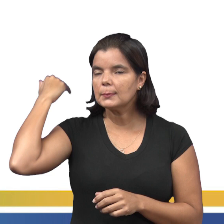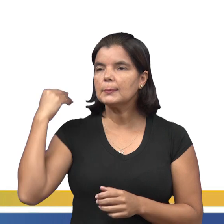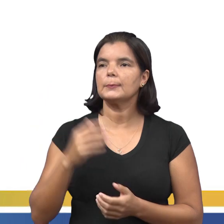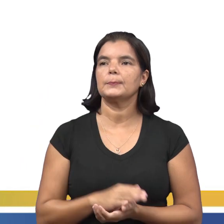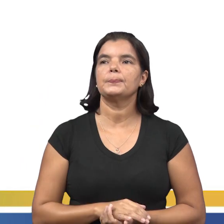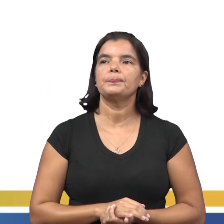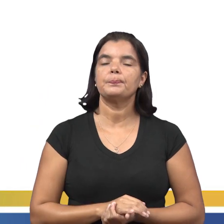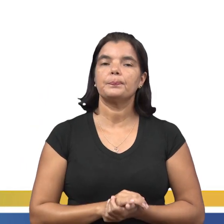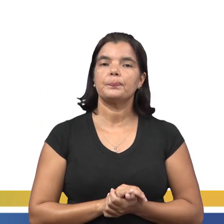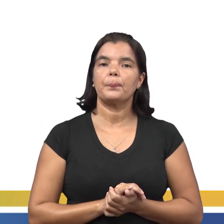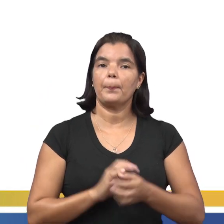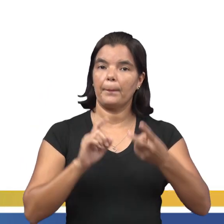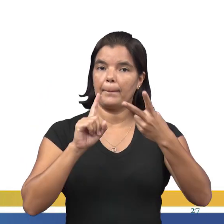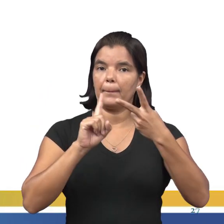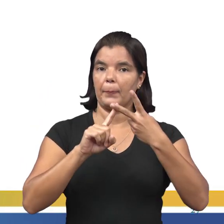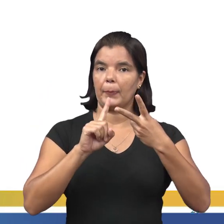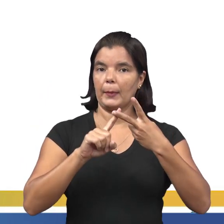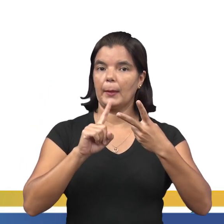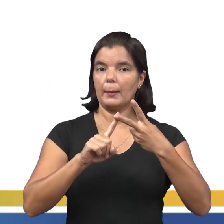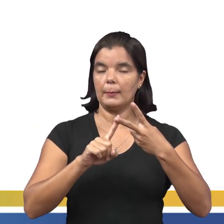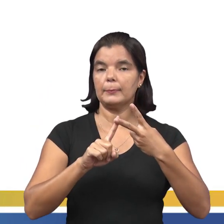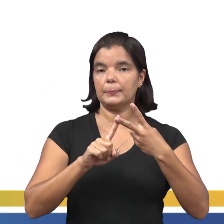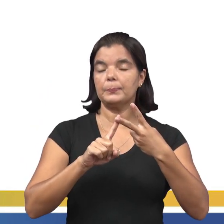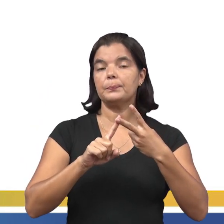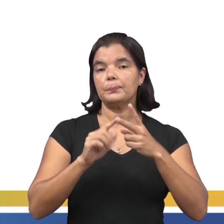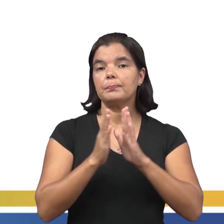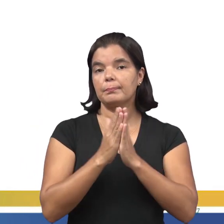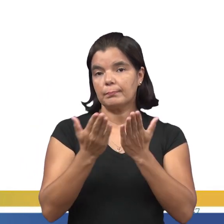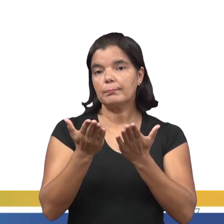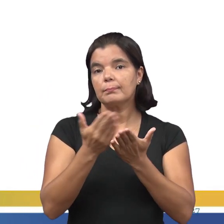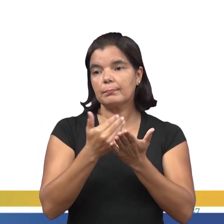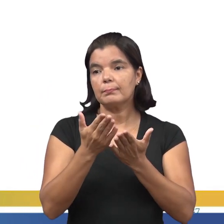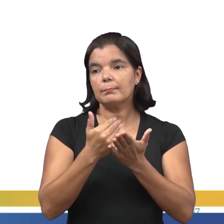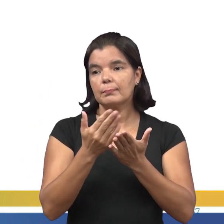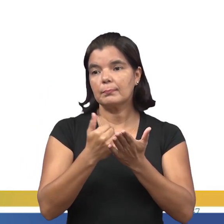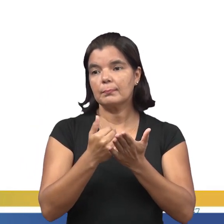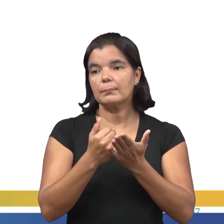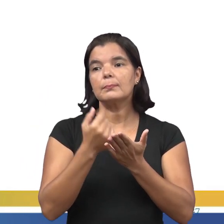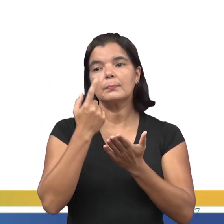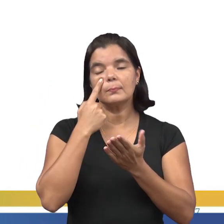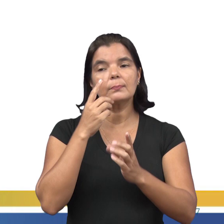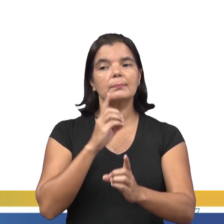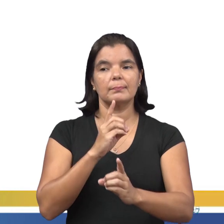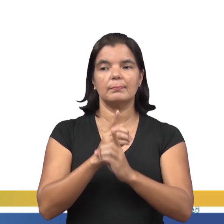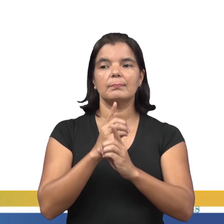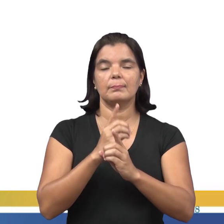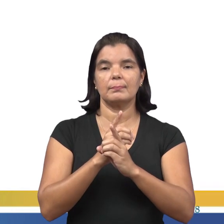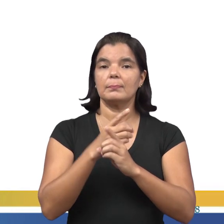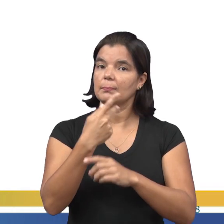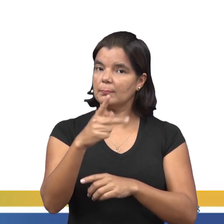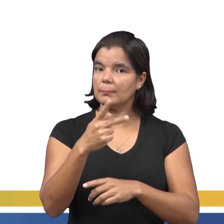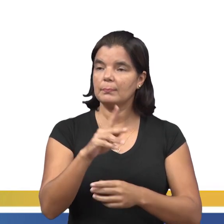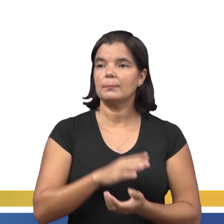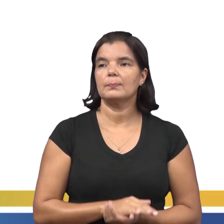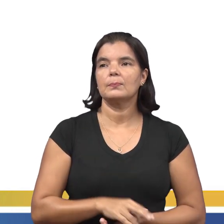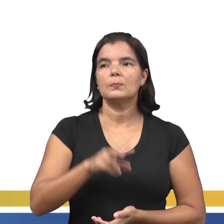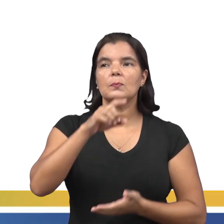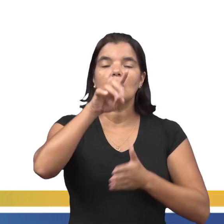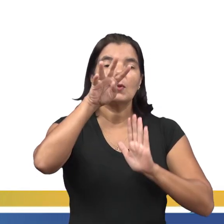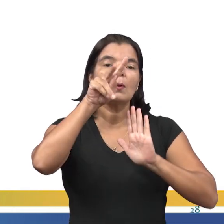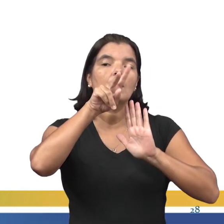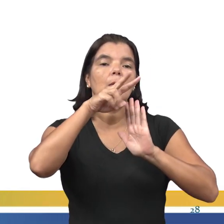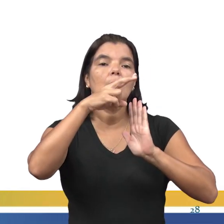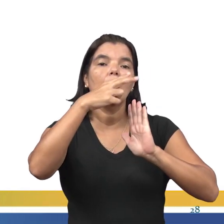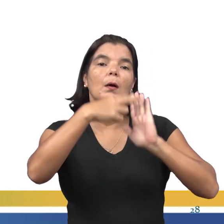outro exercício também bastante comum nos livros didáticos, que você vai encontrar até no seu. Leia o